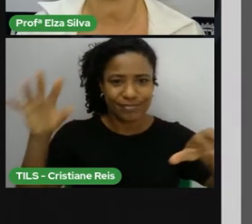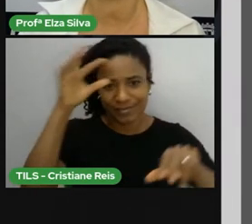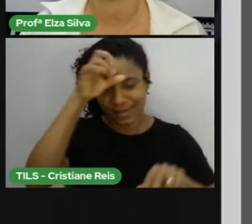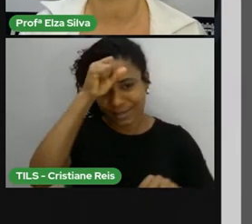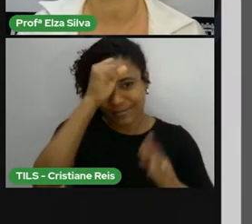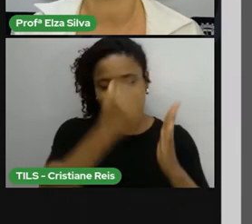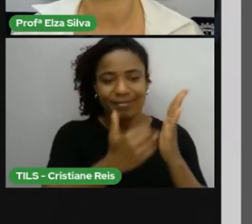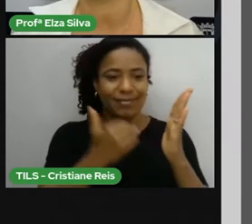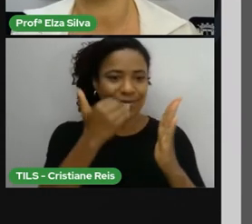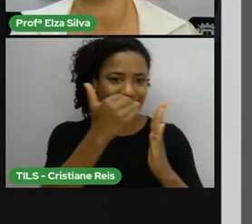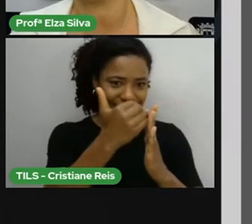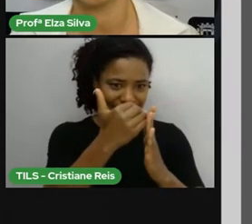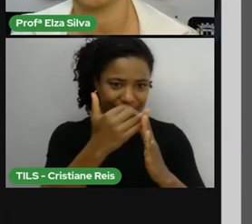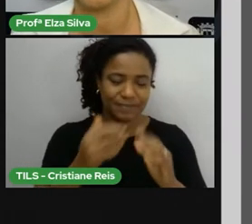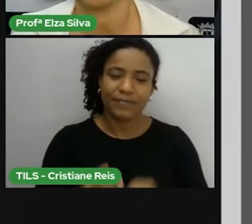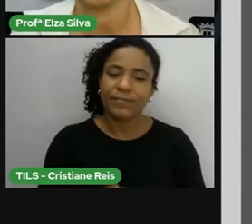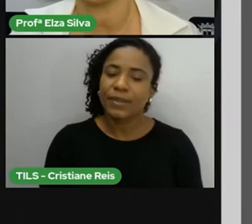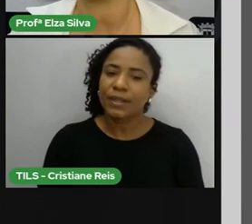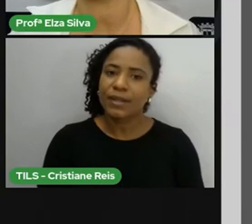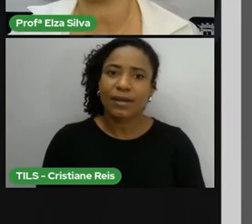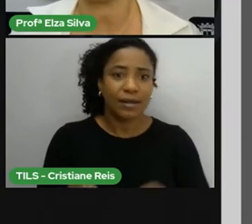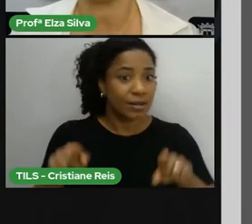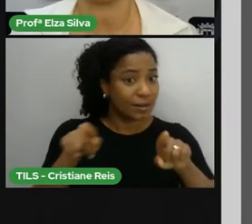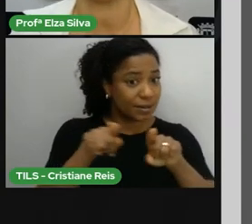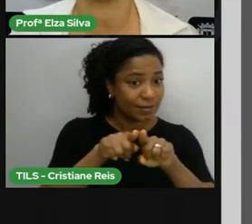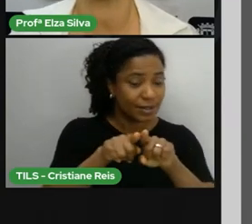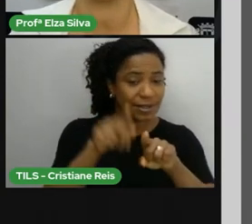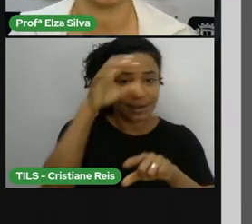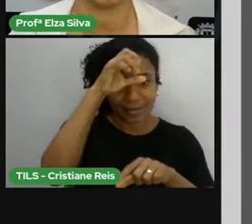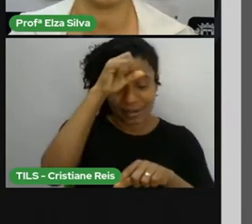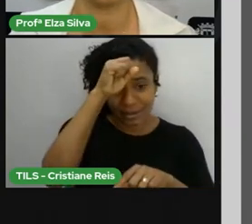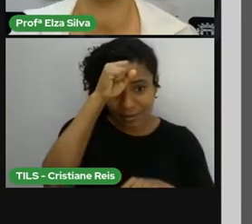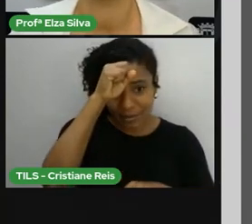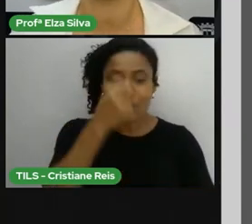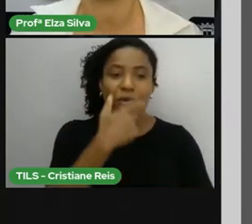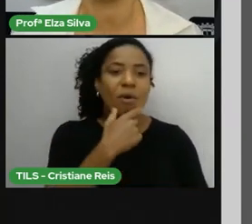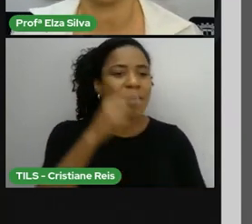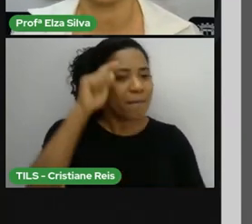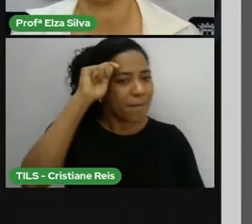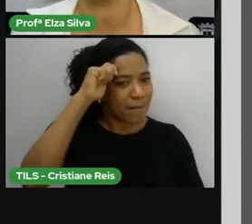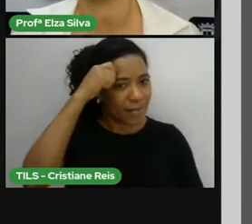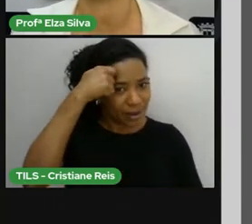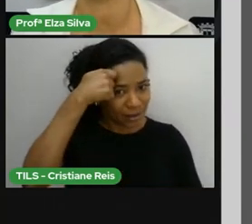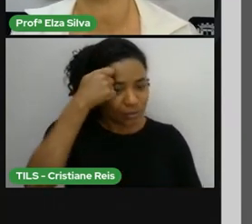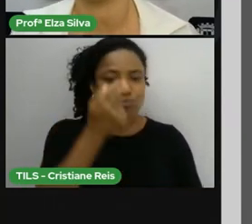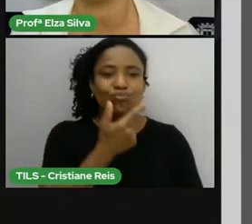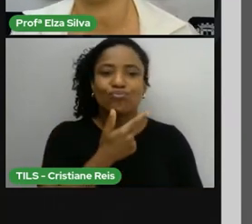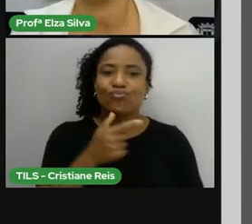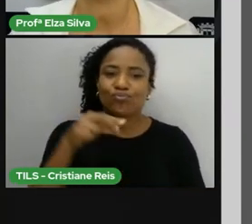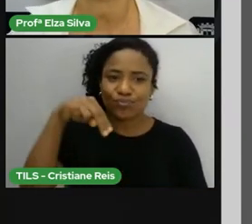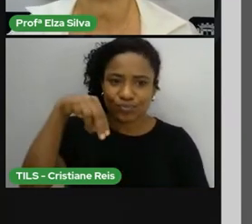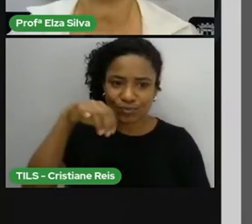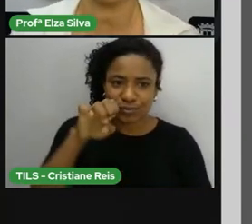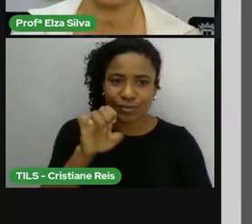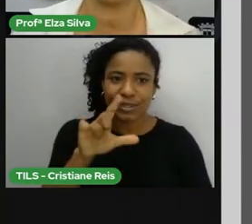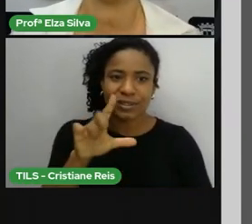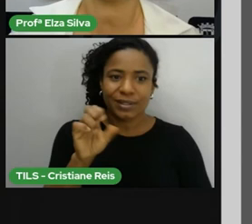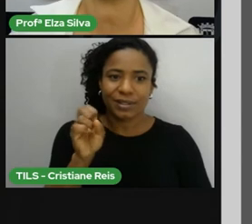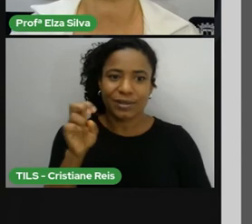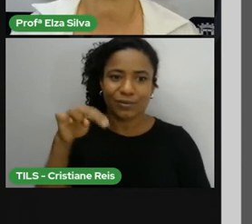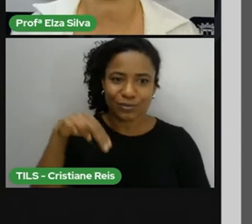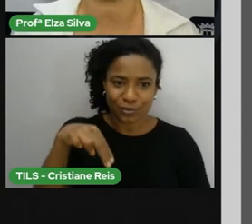Aprendemos também um pouco sobre essa personalidade negra masculina Nelson Mandela e